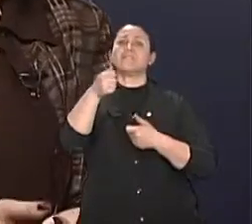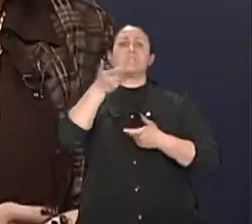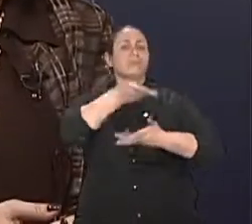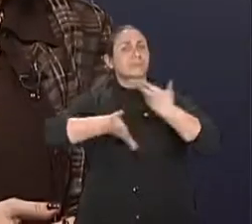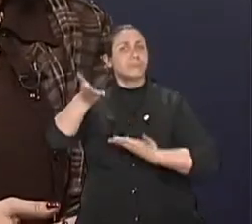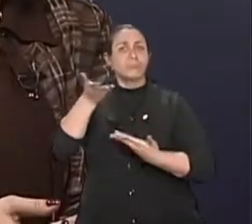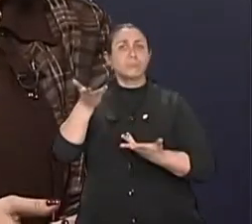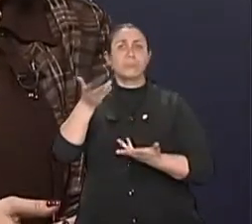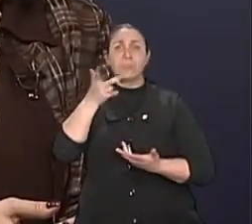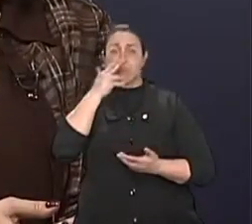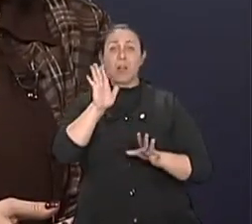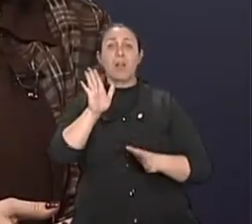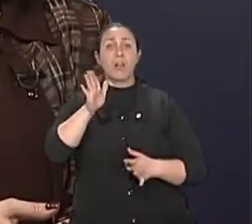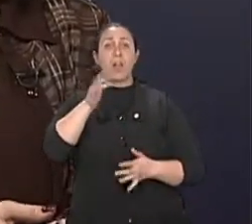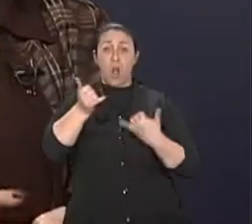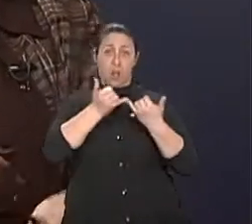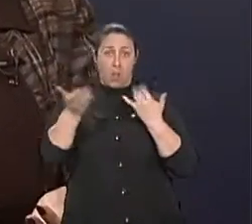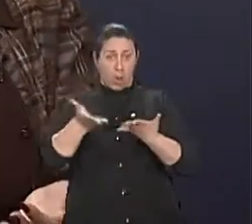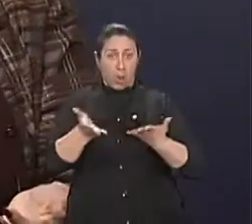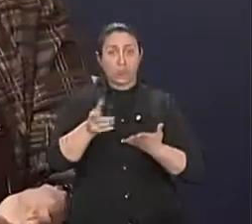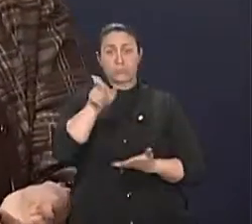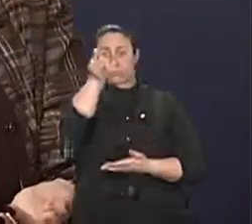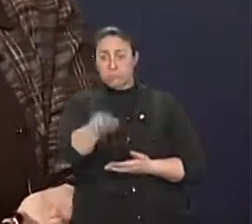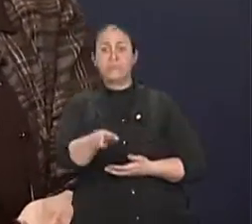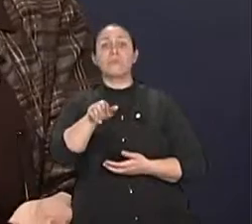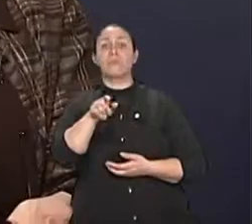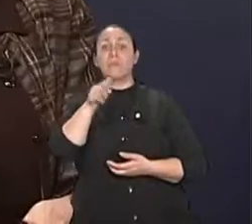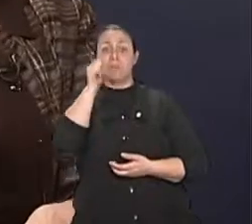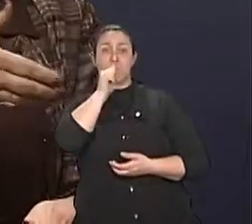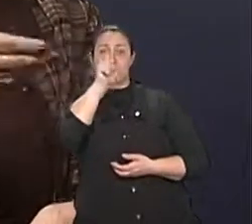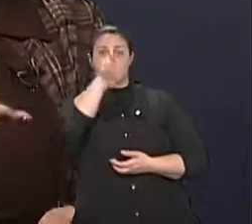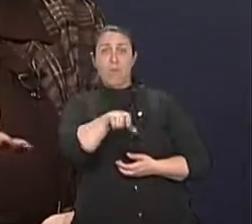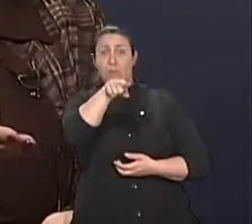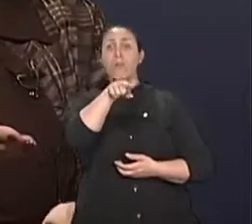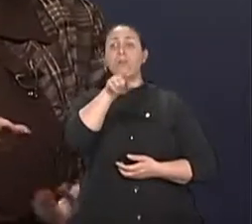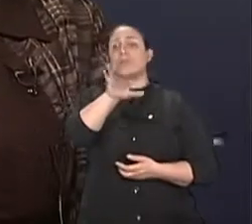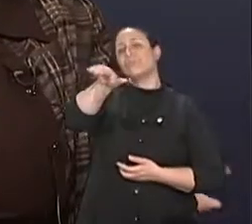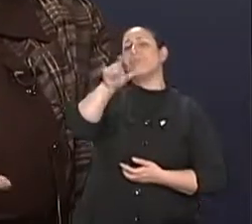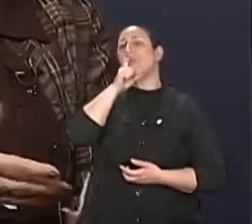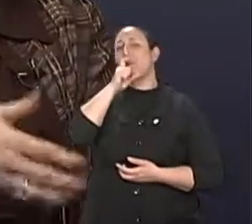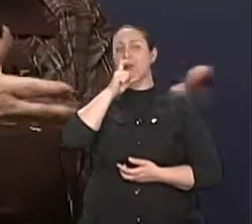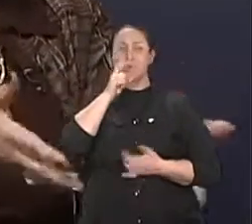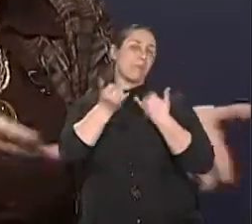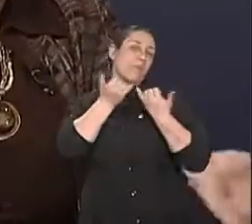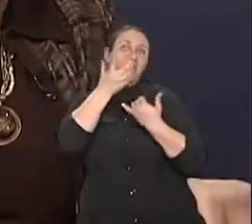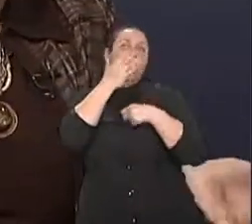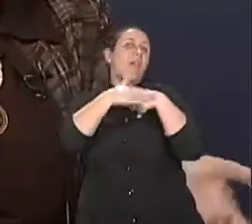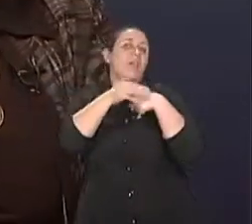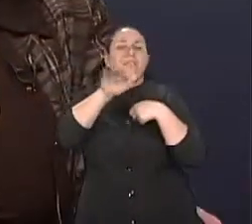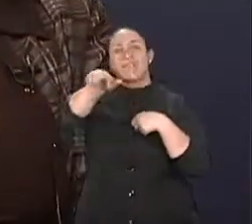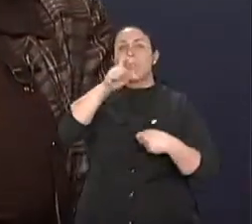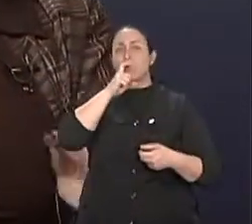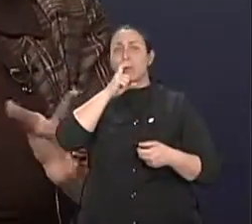te colocando como filha, tu tem que ter alguém que te coloque, né? Que te trate